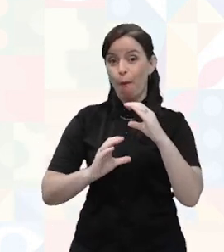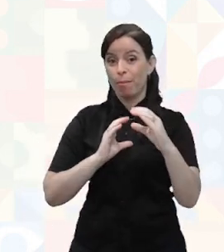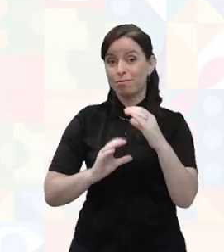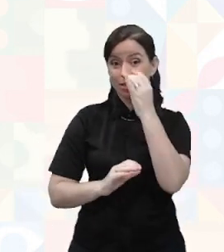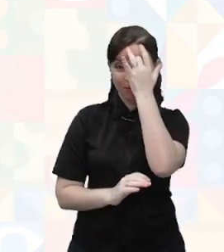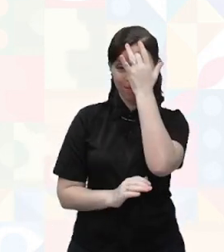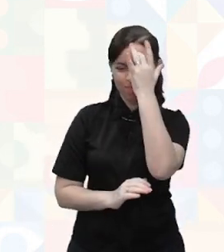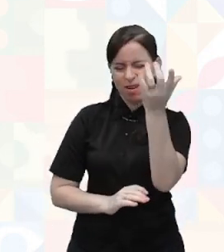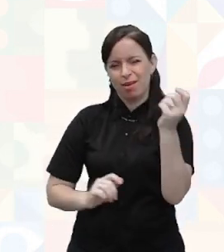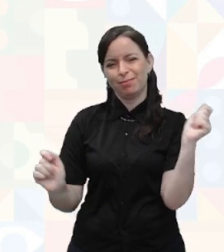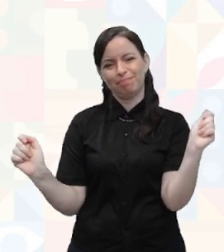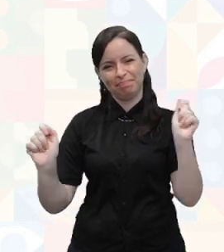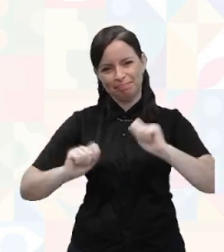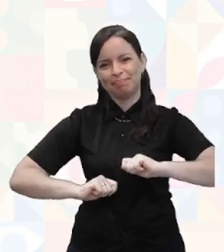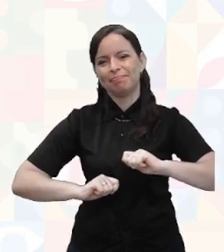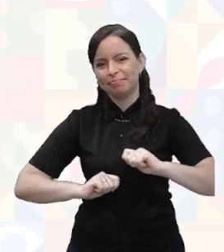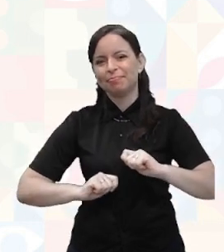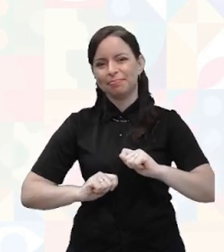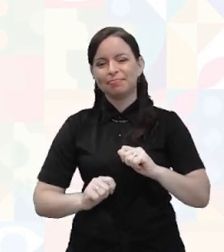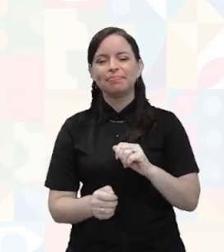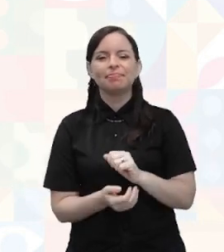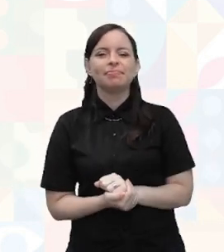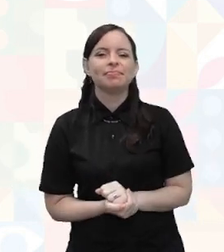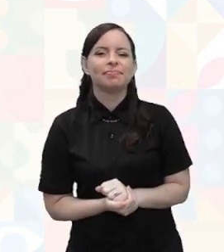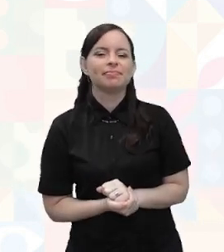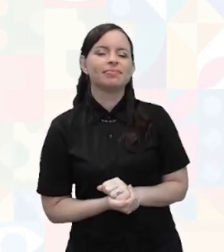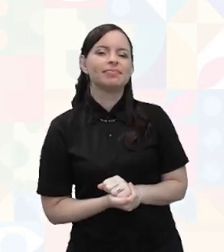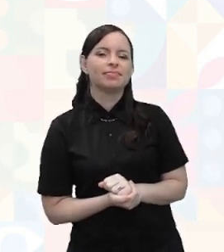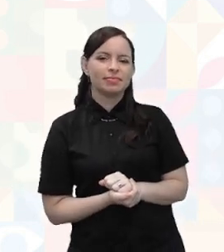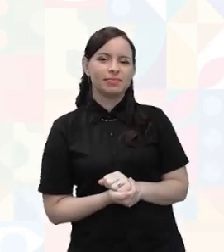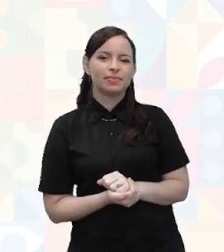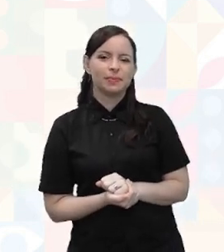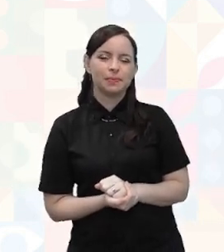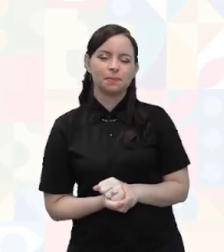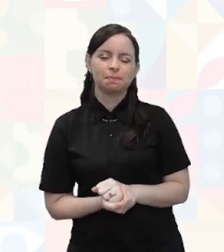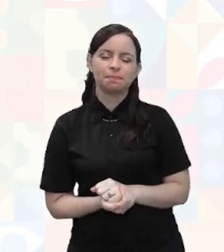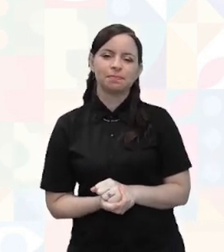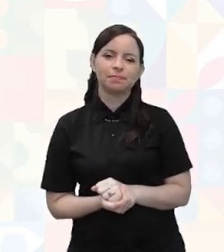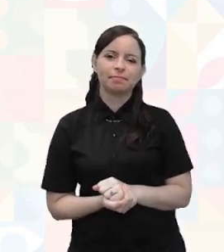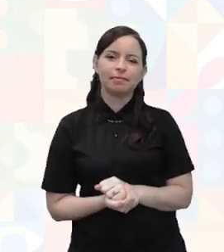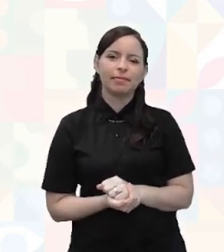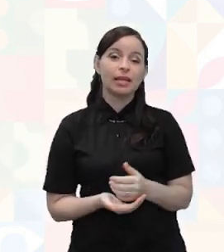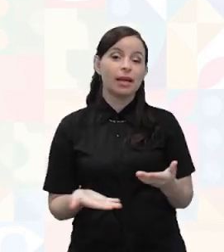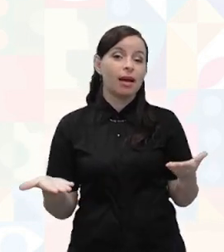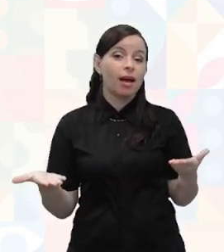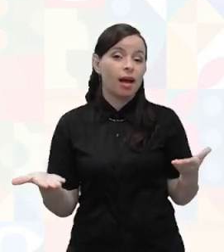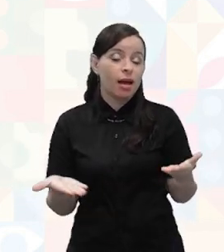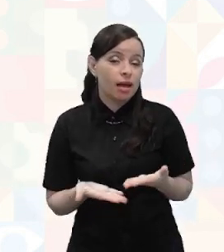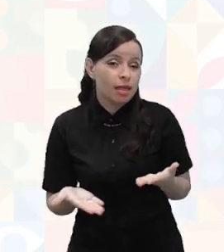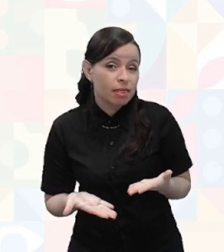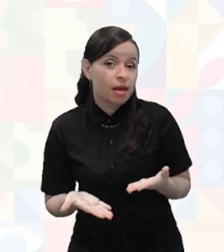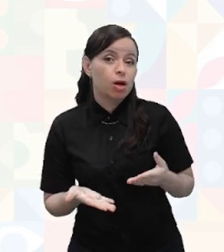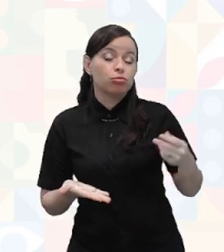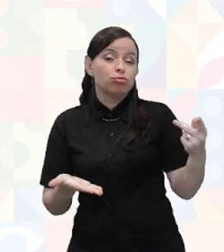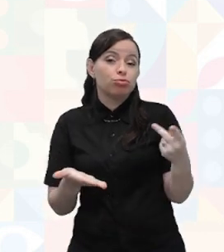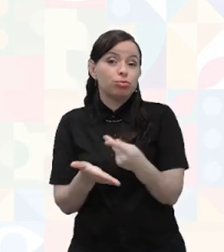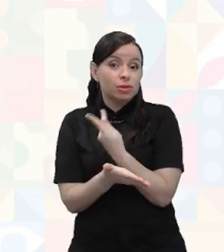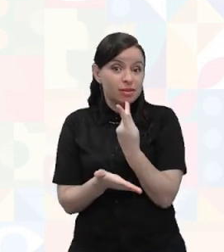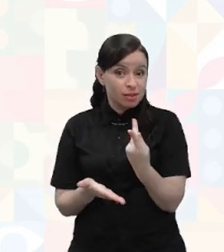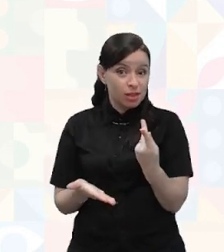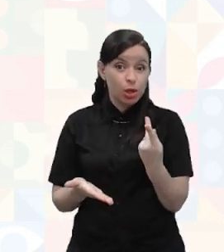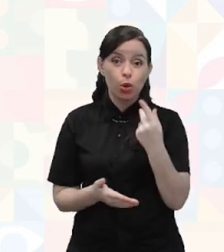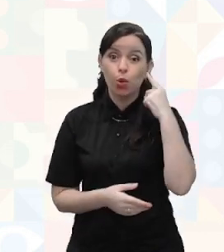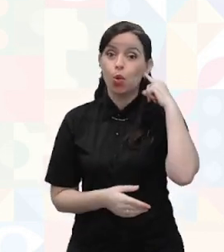comunicar com as pessoas que vivem ali naquela área, naquela zona rural. Isso foi ocasionado principalmente pelo casamento